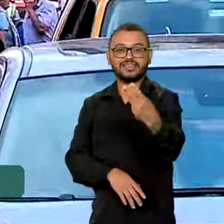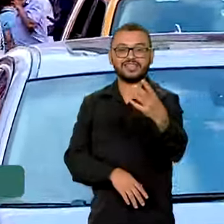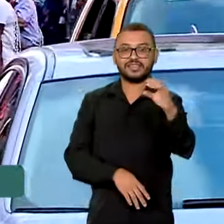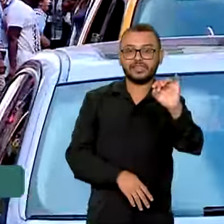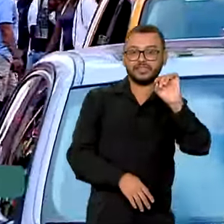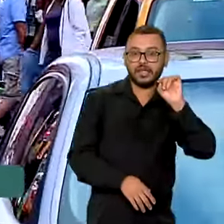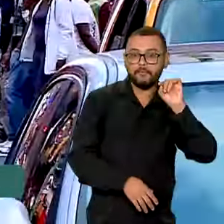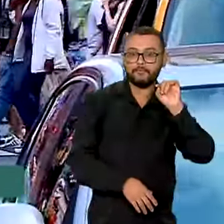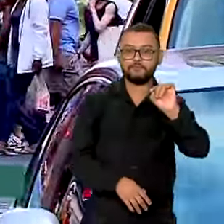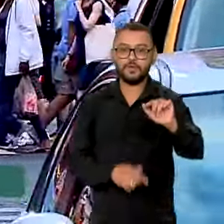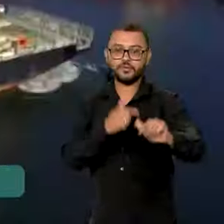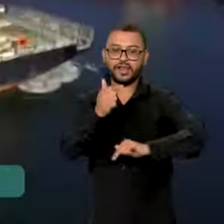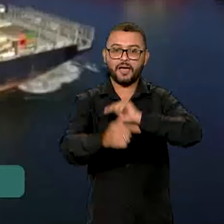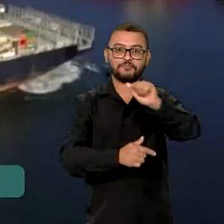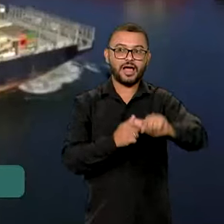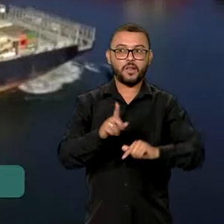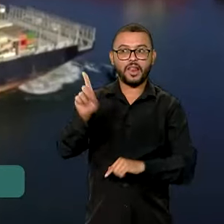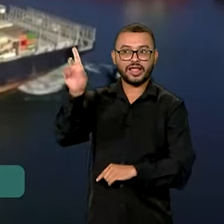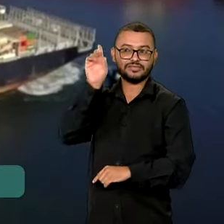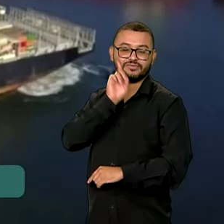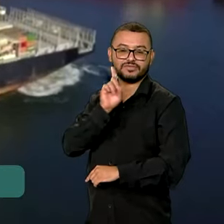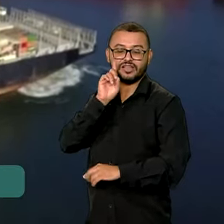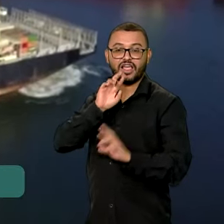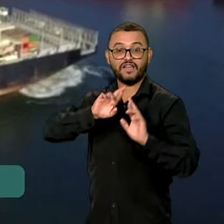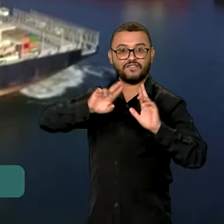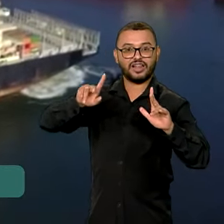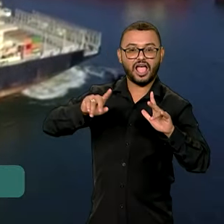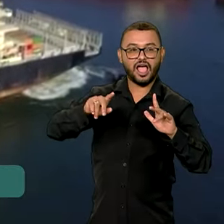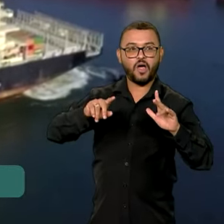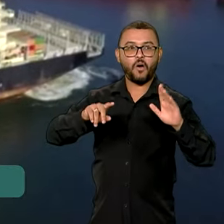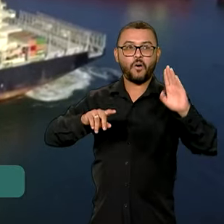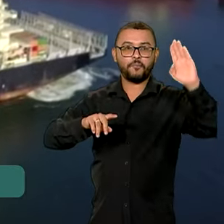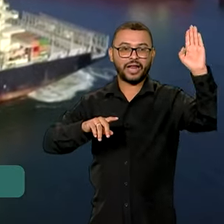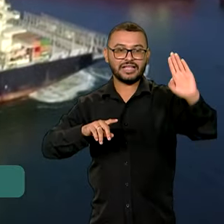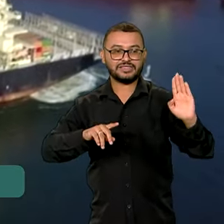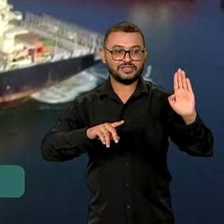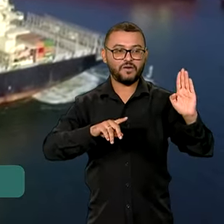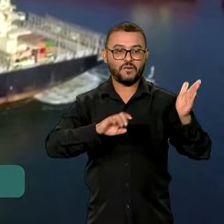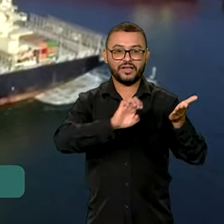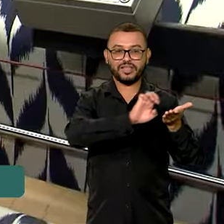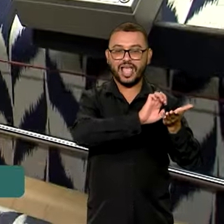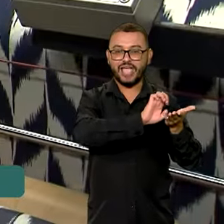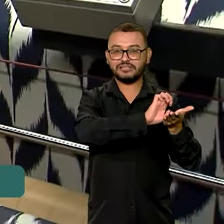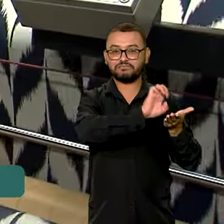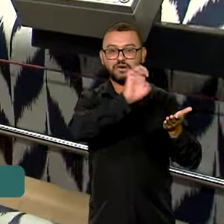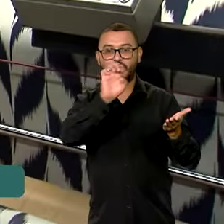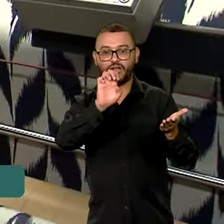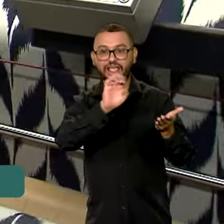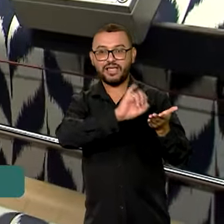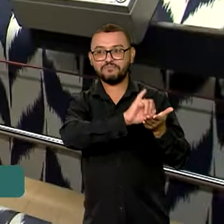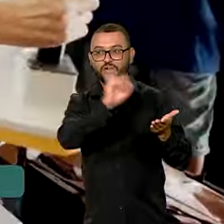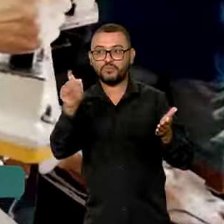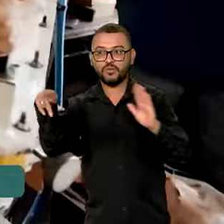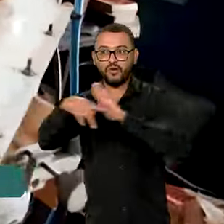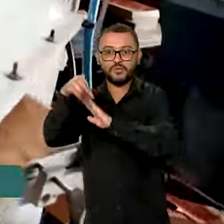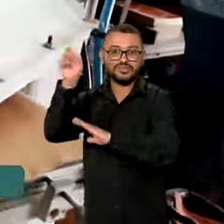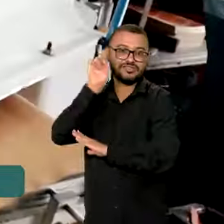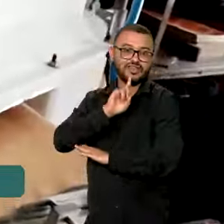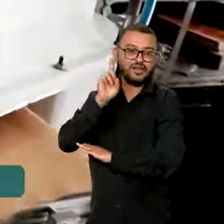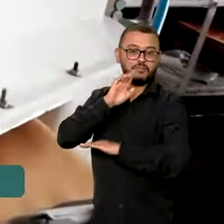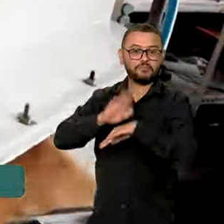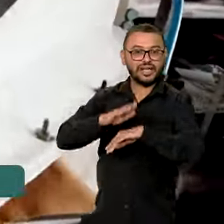empregos norte-americanos. E as exportações brasileiras para o país americano geram mais de 500 mil